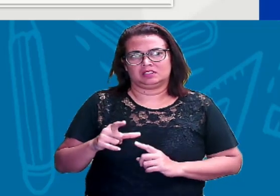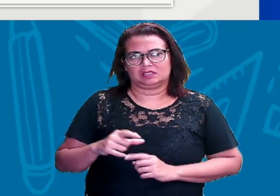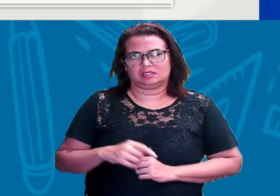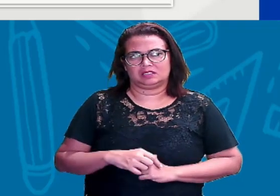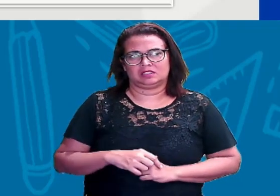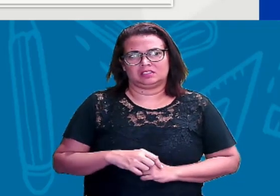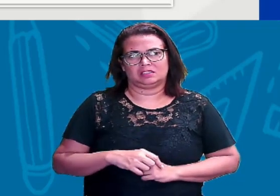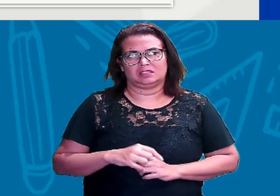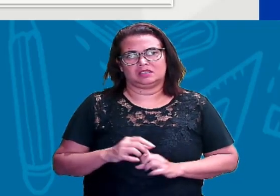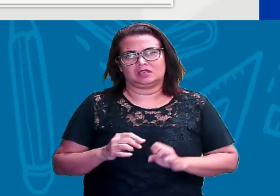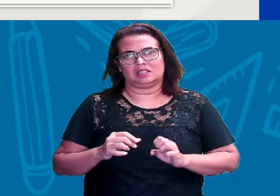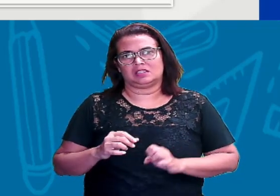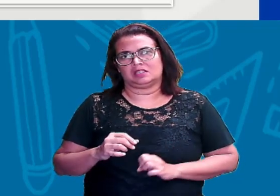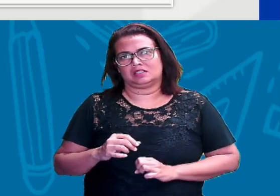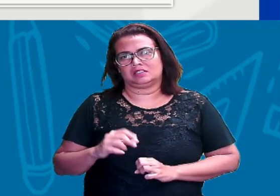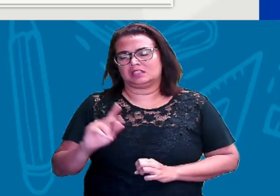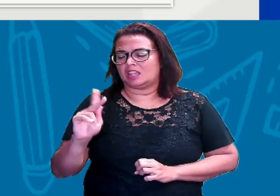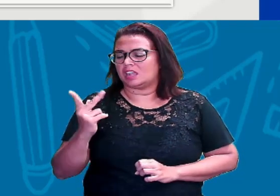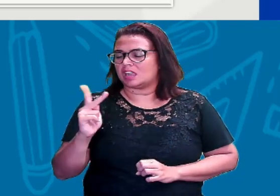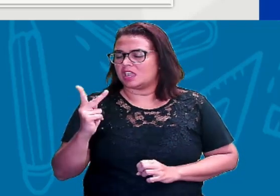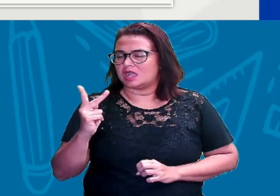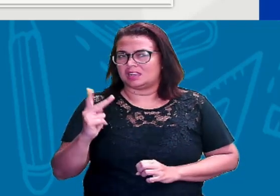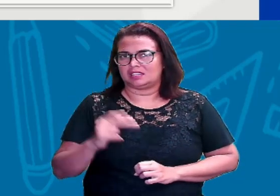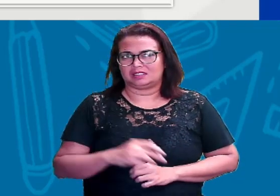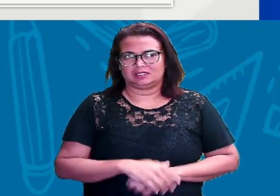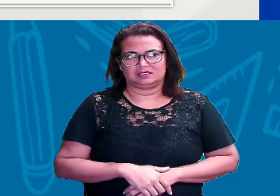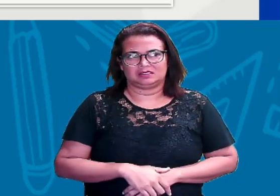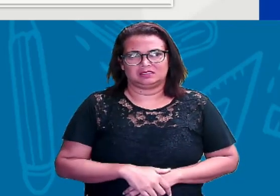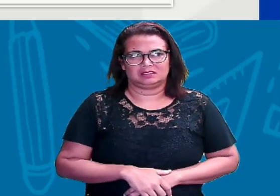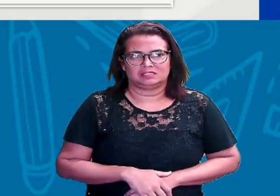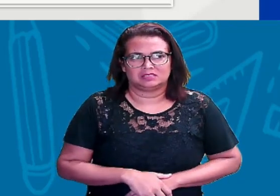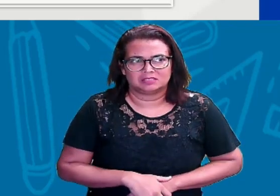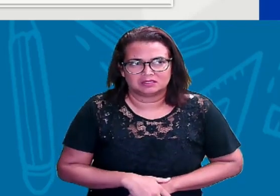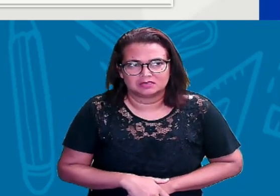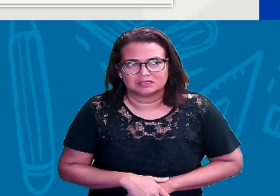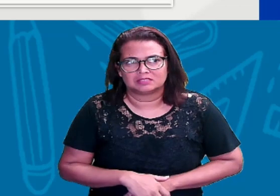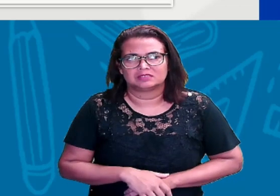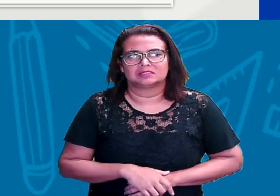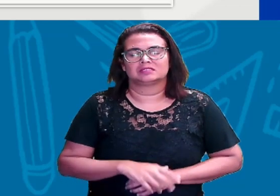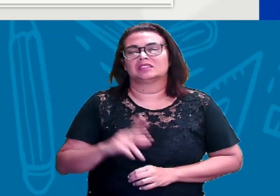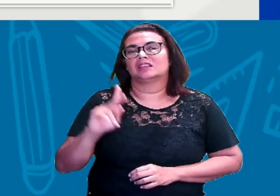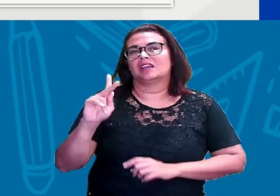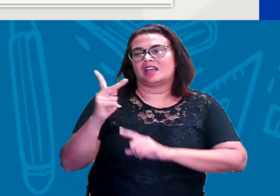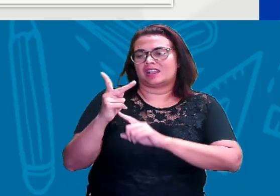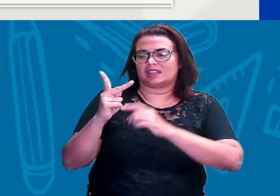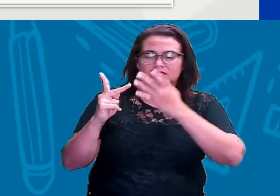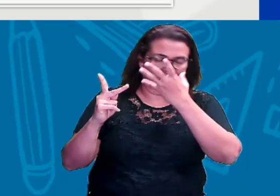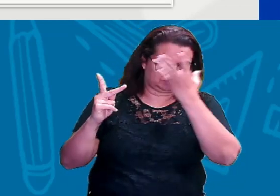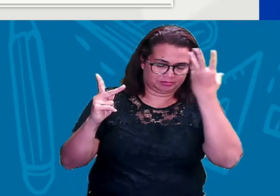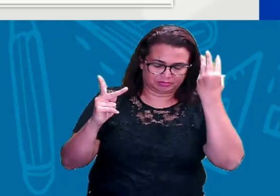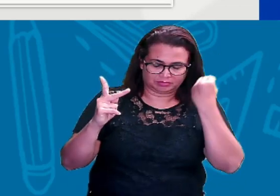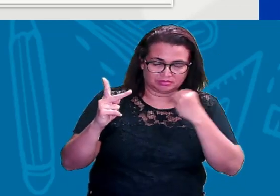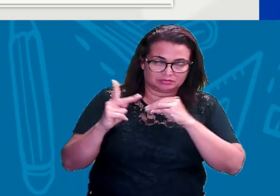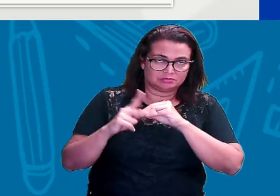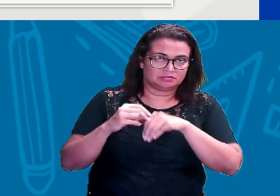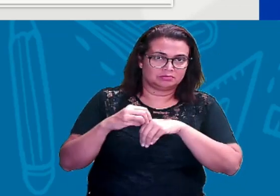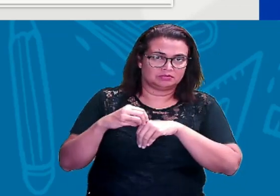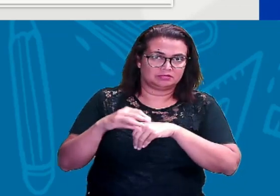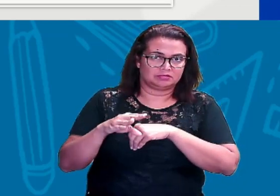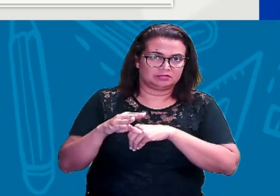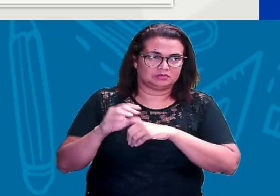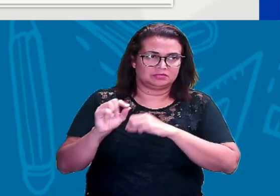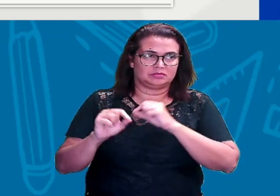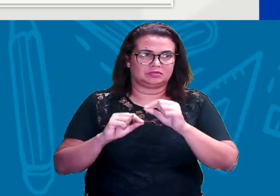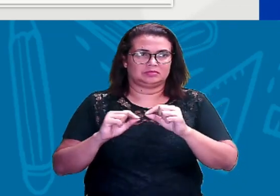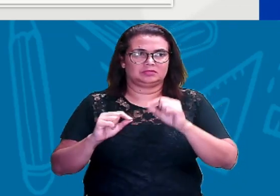ENT. ENT aí é som de H. E outra particularidade da letra H, tá, gente? Que eu esqueci até de falar pra vocês. A